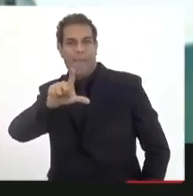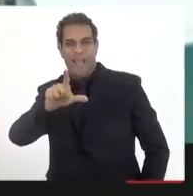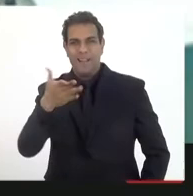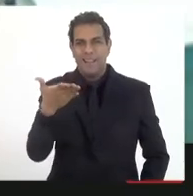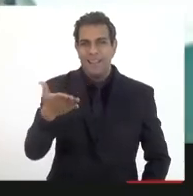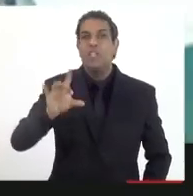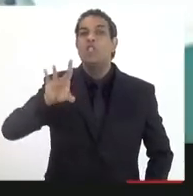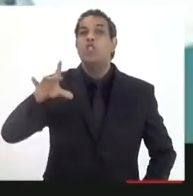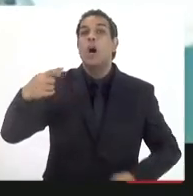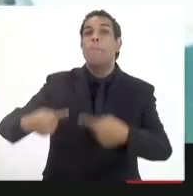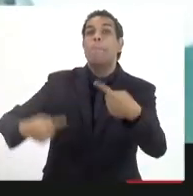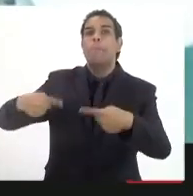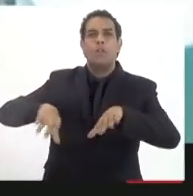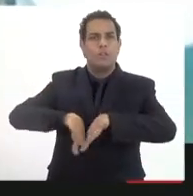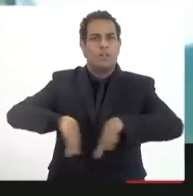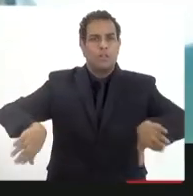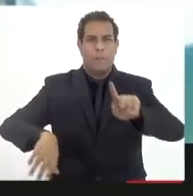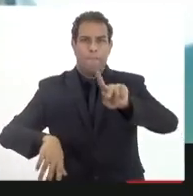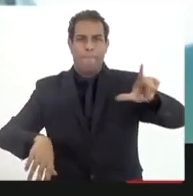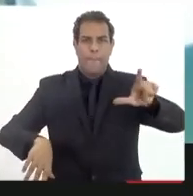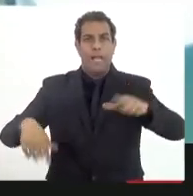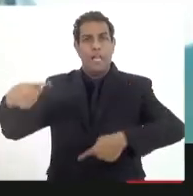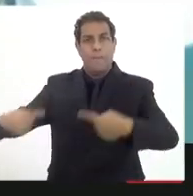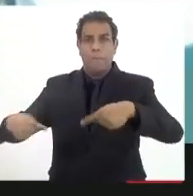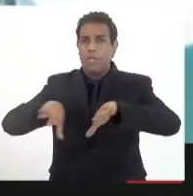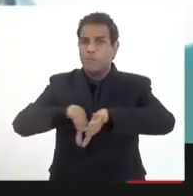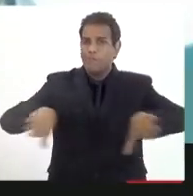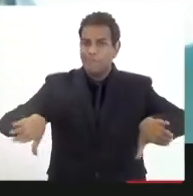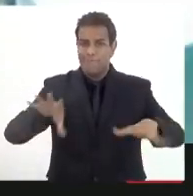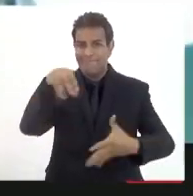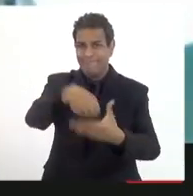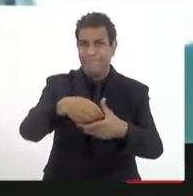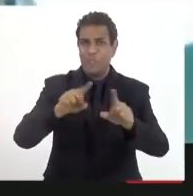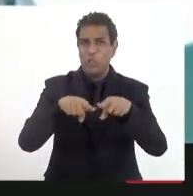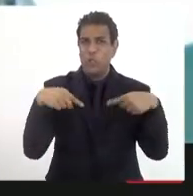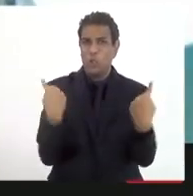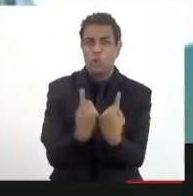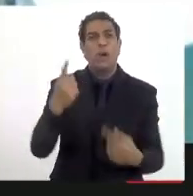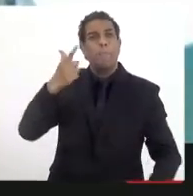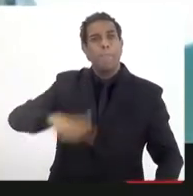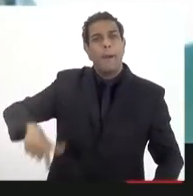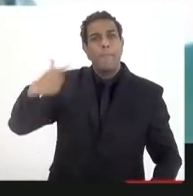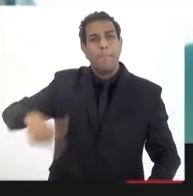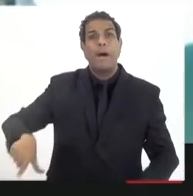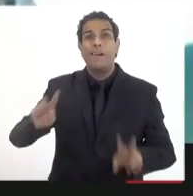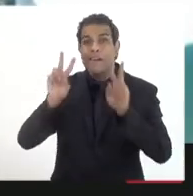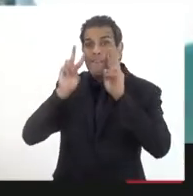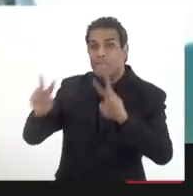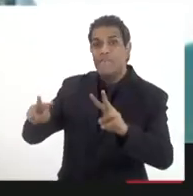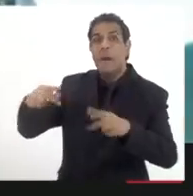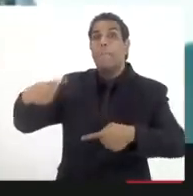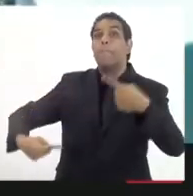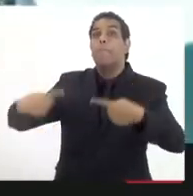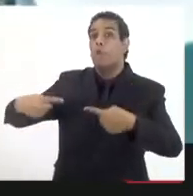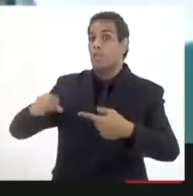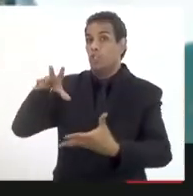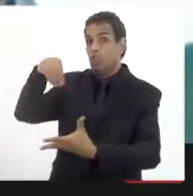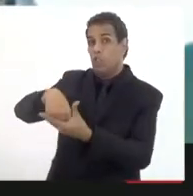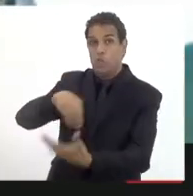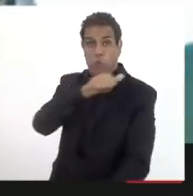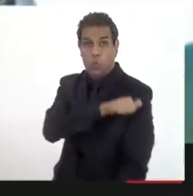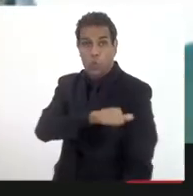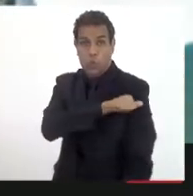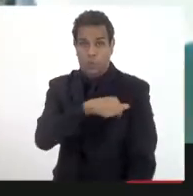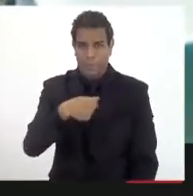do que a política. Eu acho que deve ser feita uma outra reunião para discutir a política. Mas eu